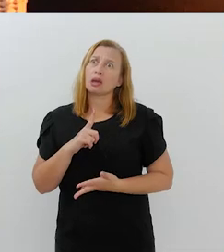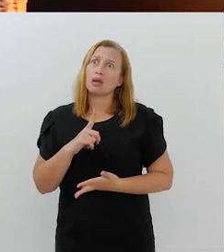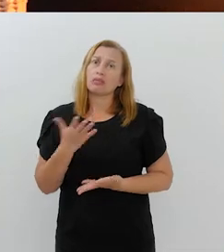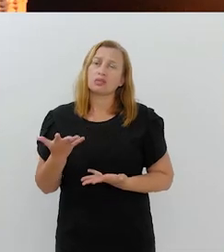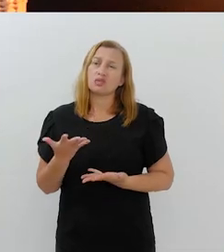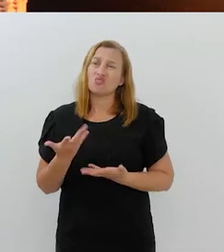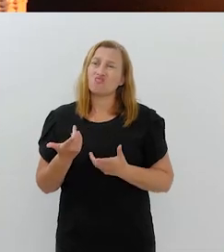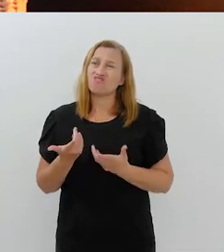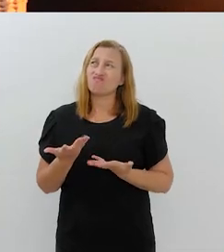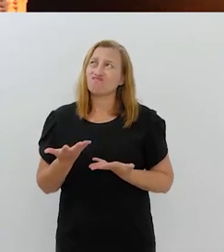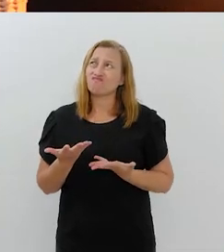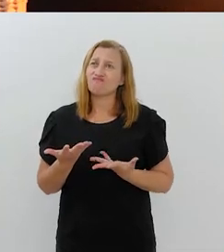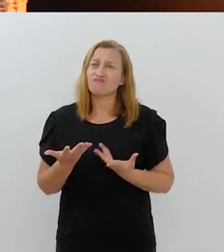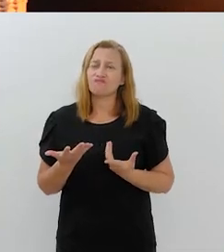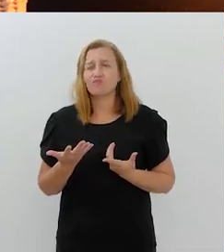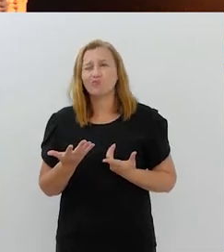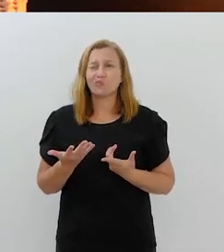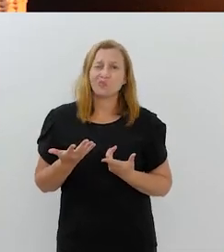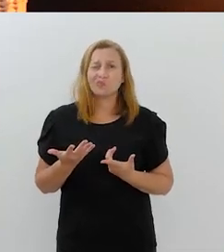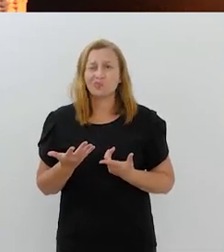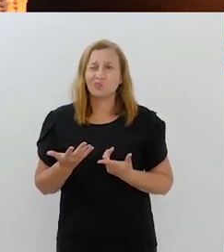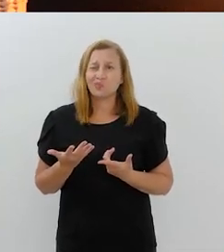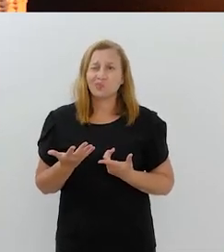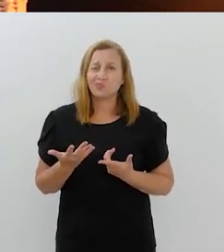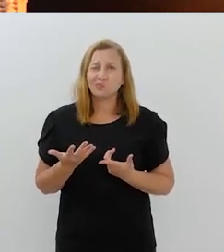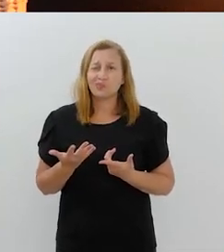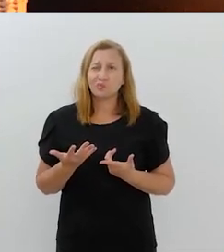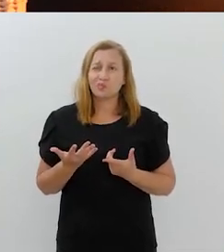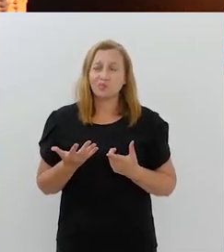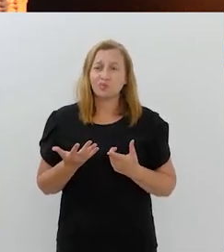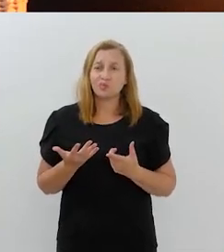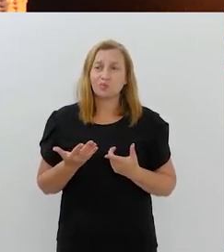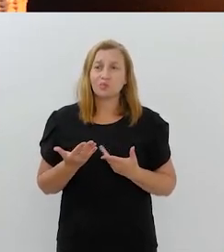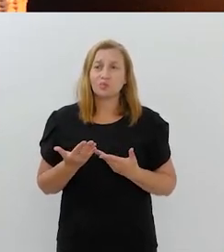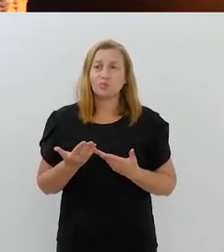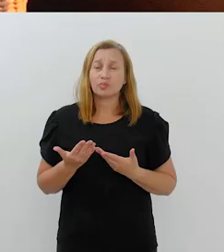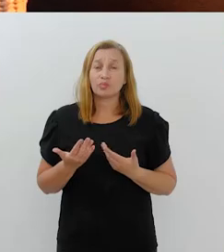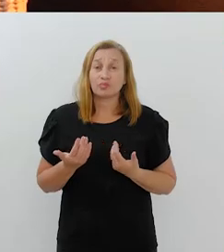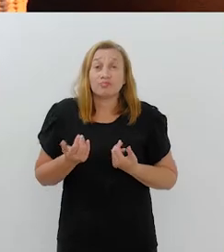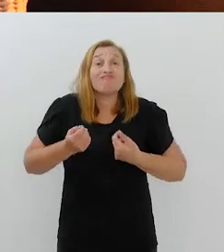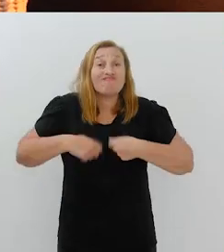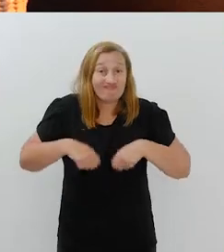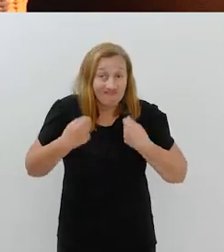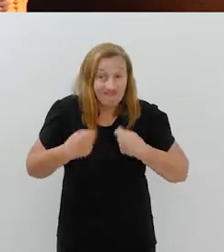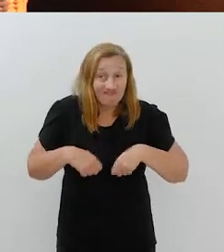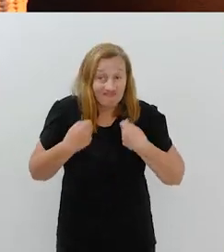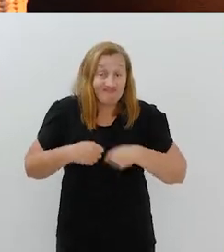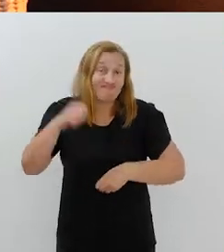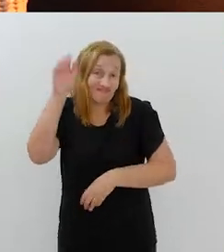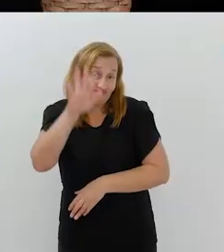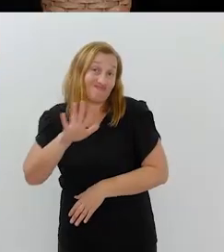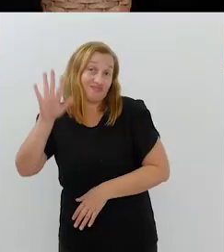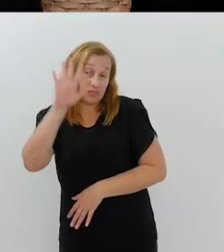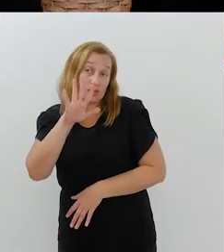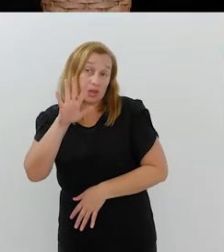tem um grande apelo nacional.